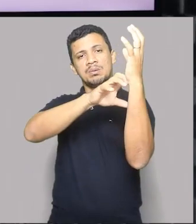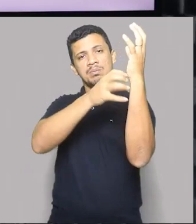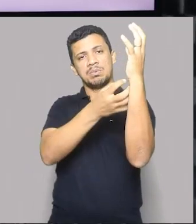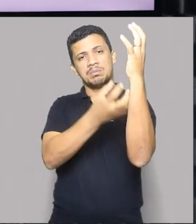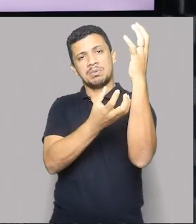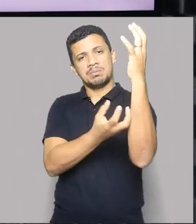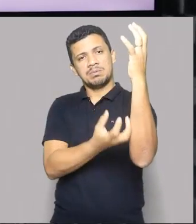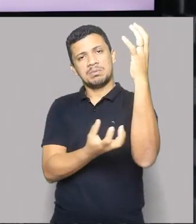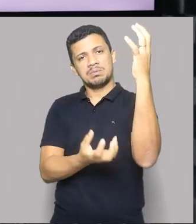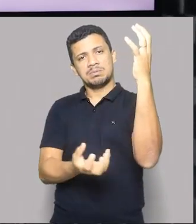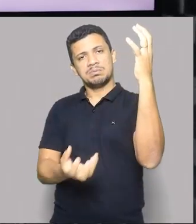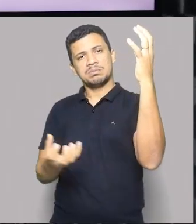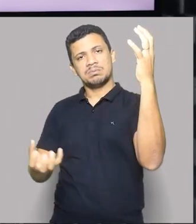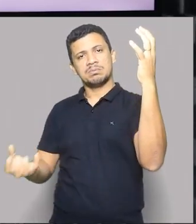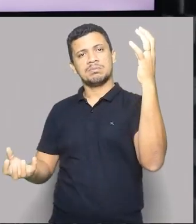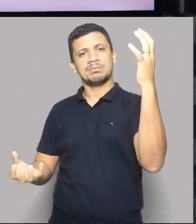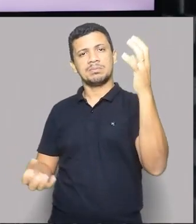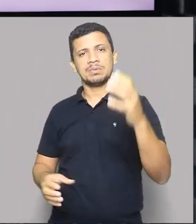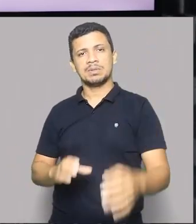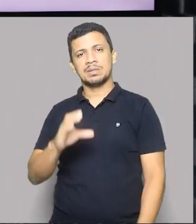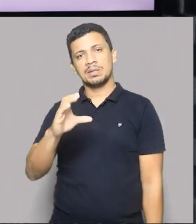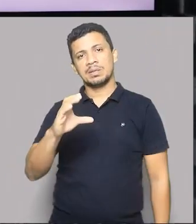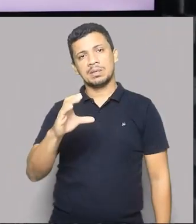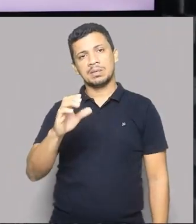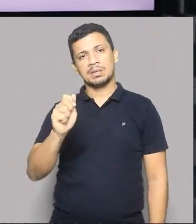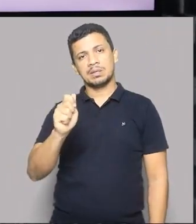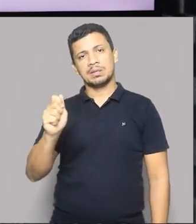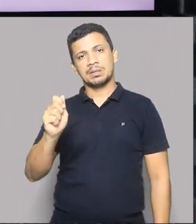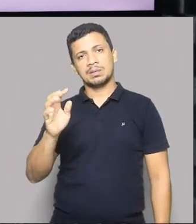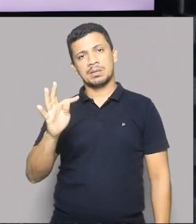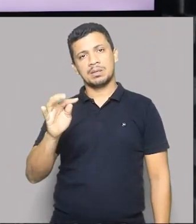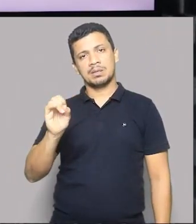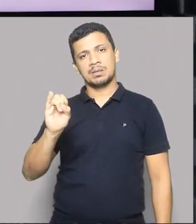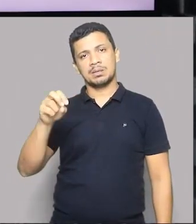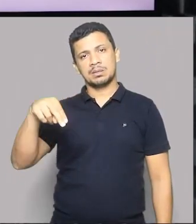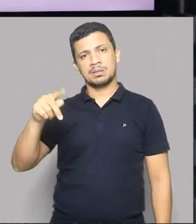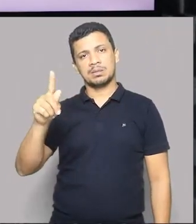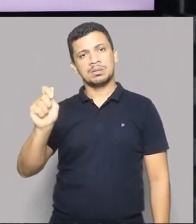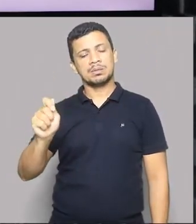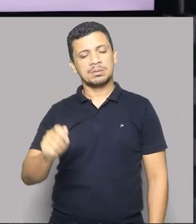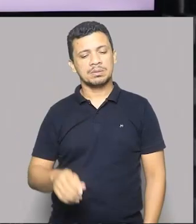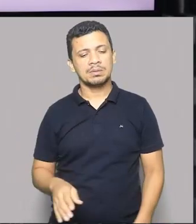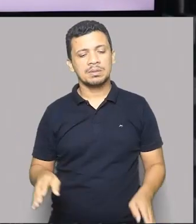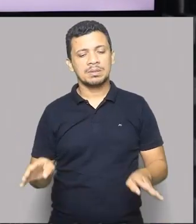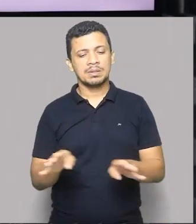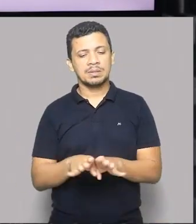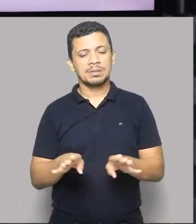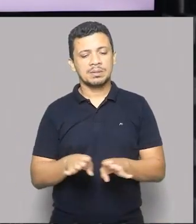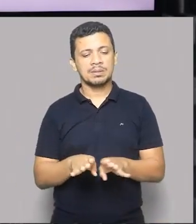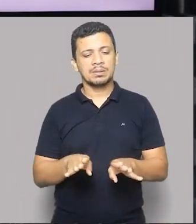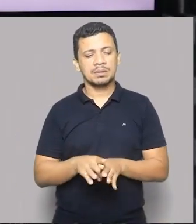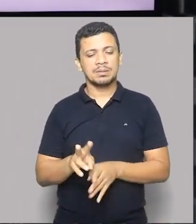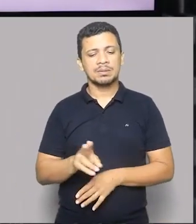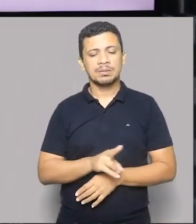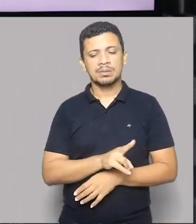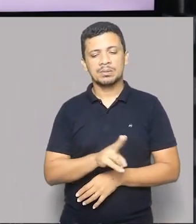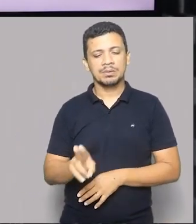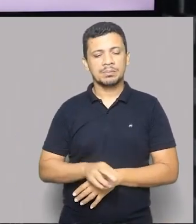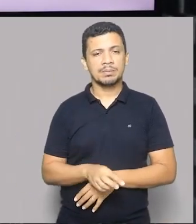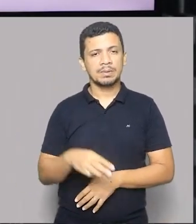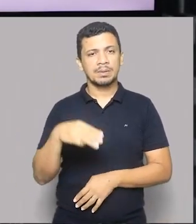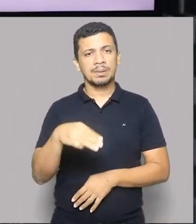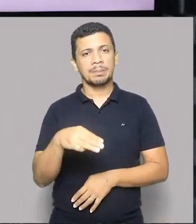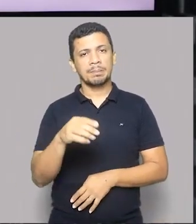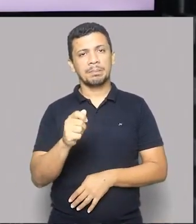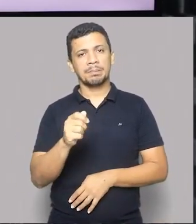é caatinga, que até é uma expressão indígena, conhecida também como Mata Branca.